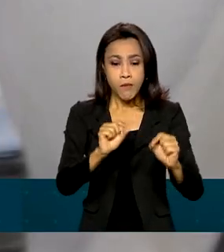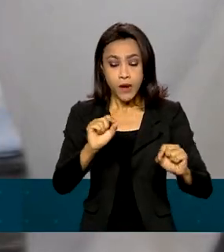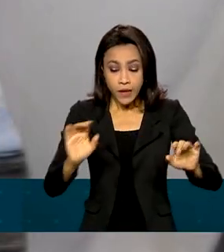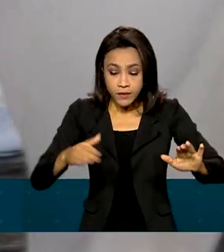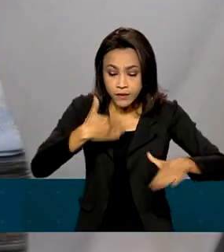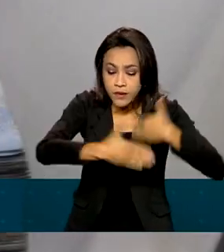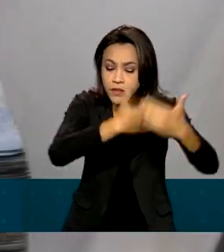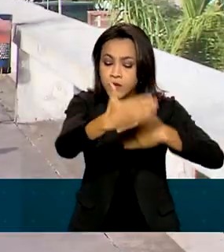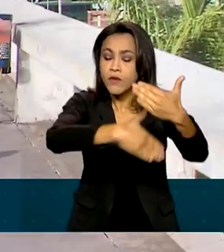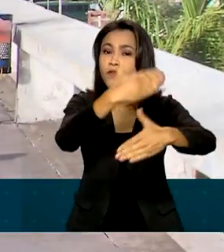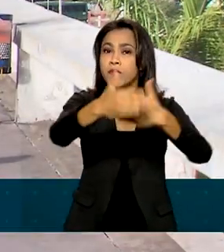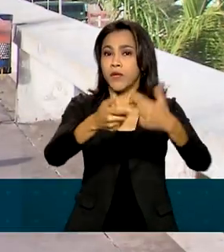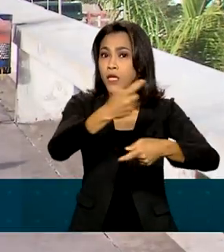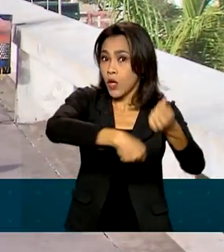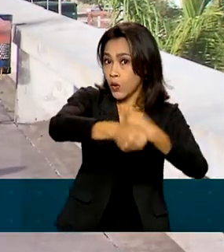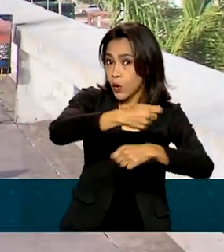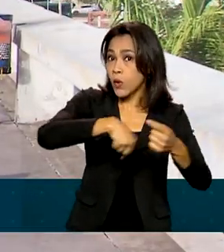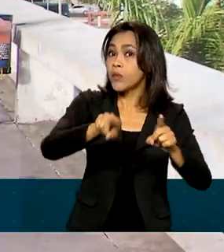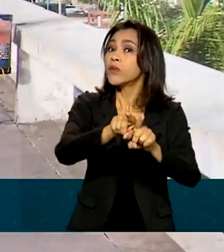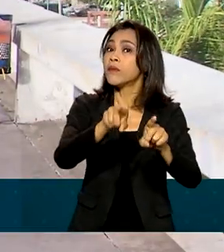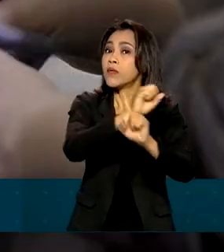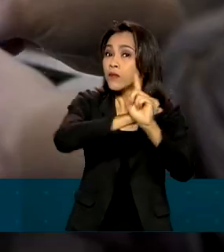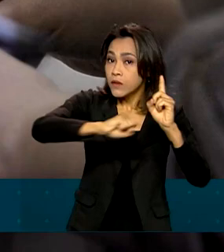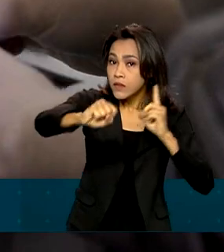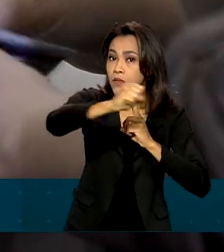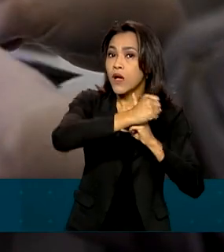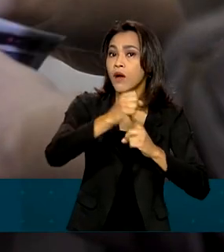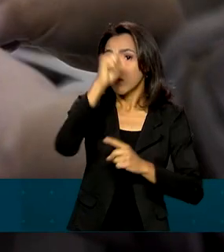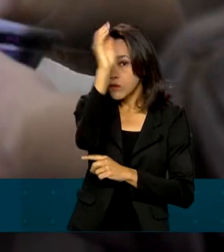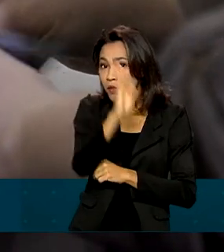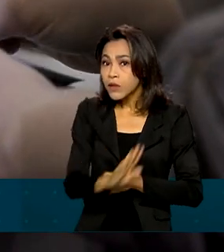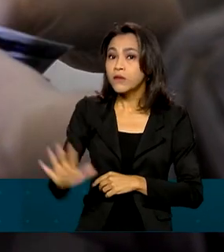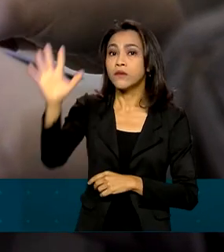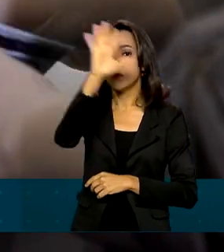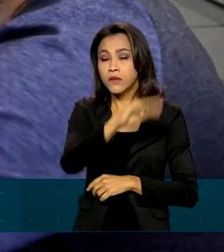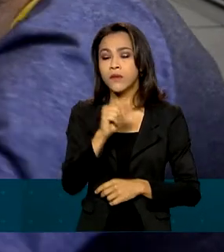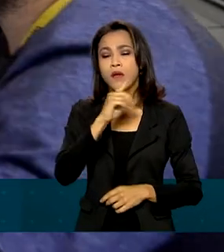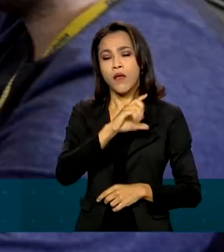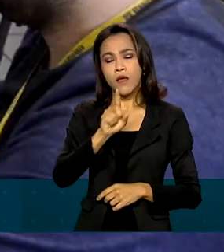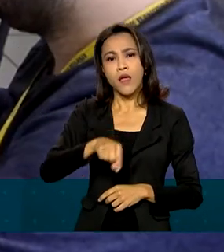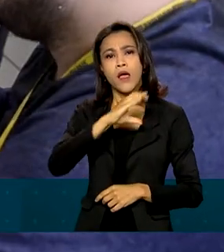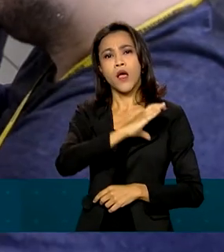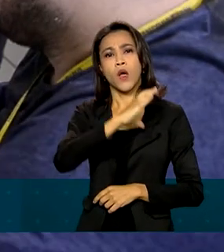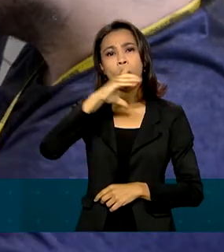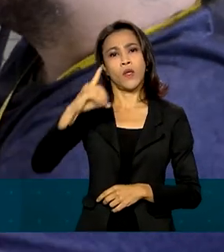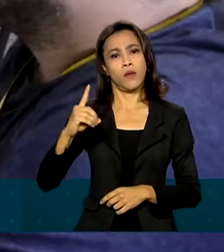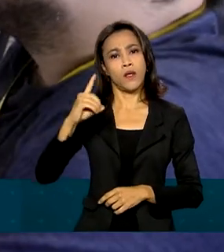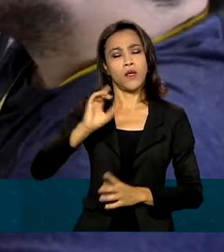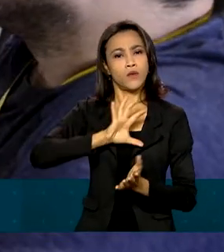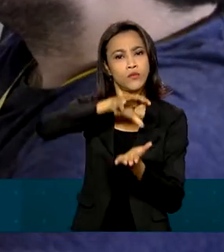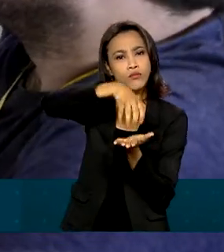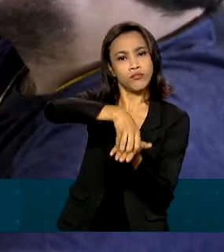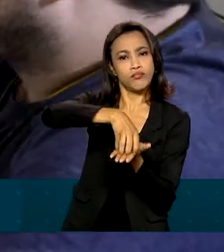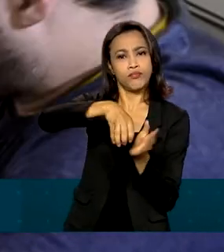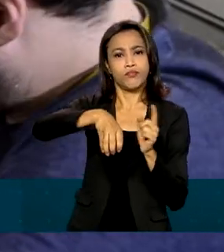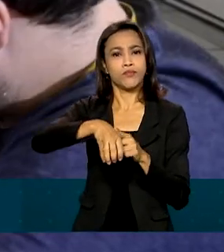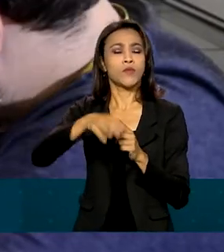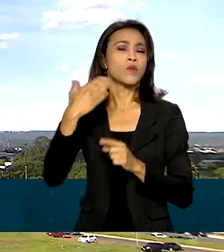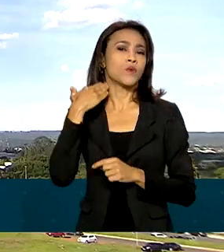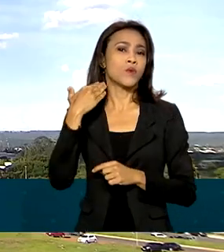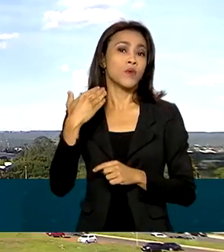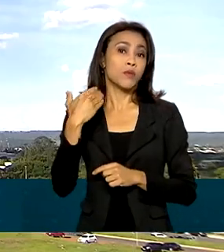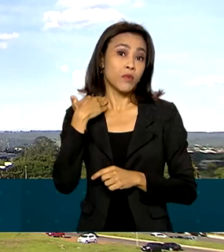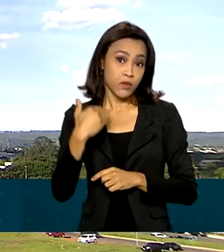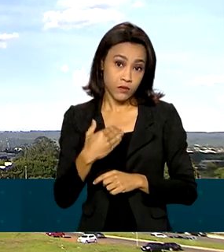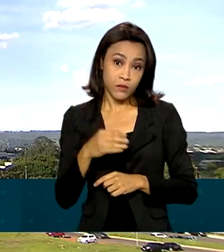desenvolvimento econômico e social do país e são coordenados por meios das instituições financeiras federais